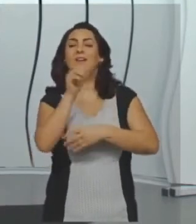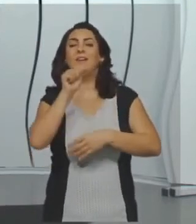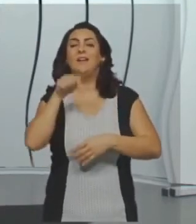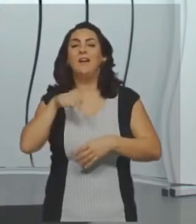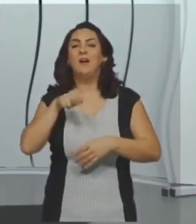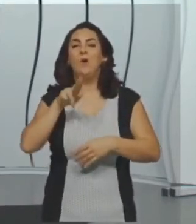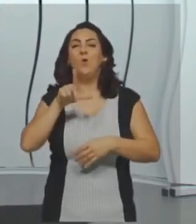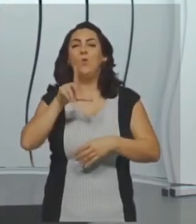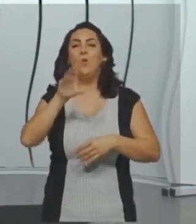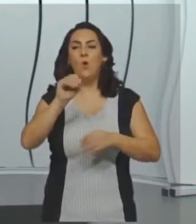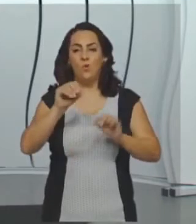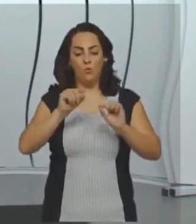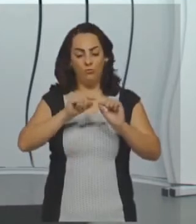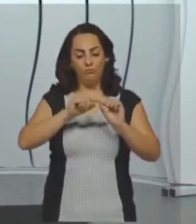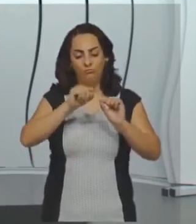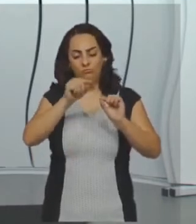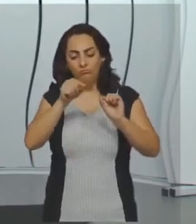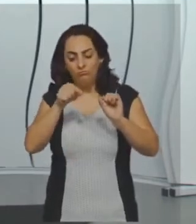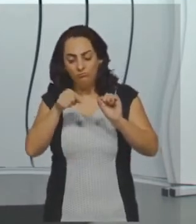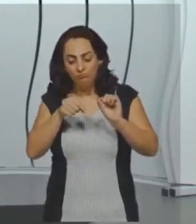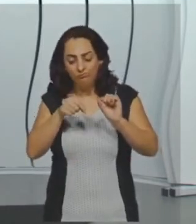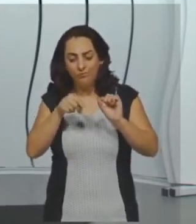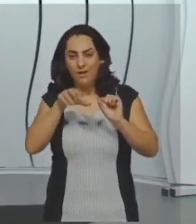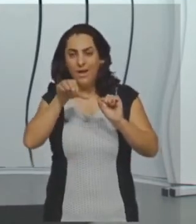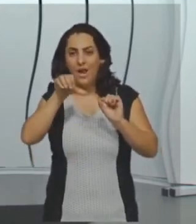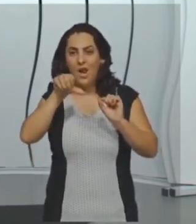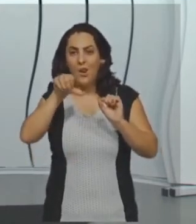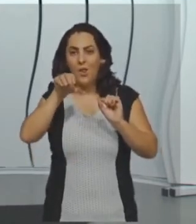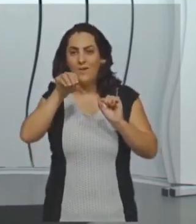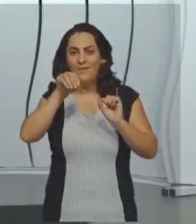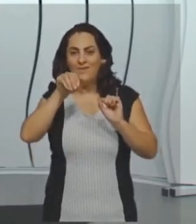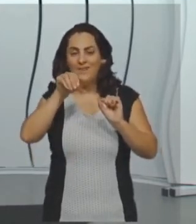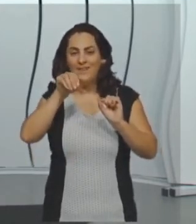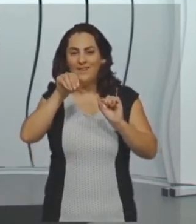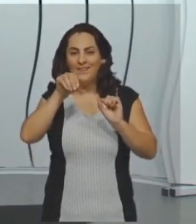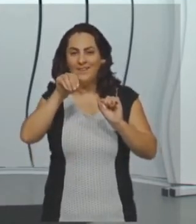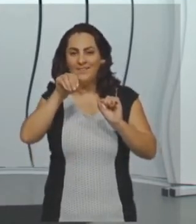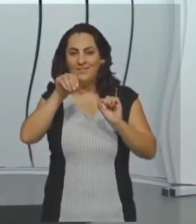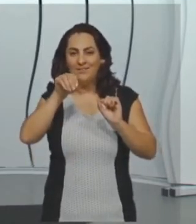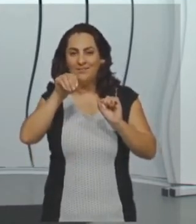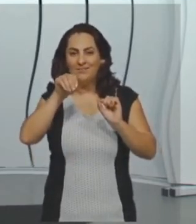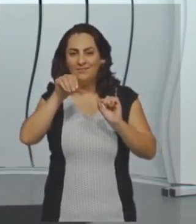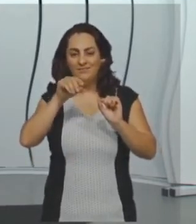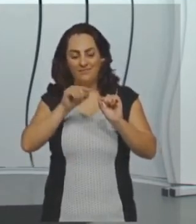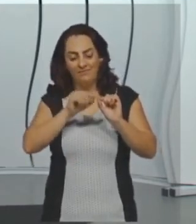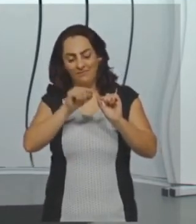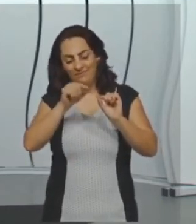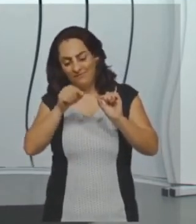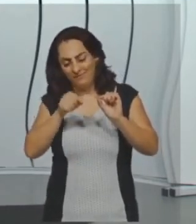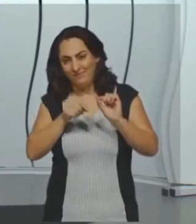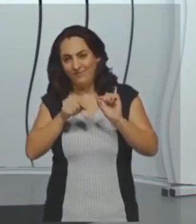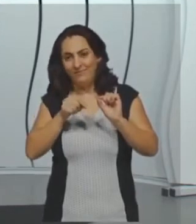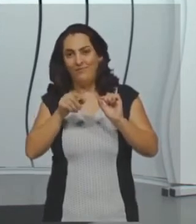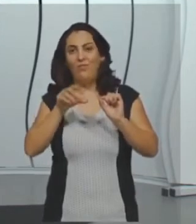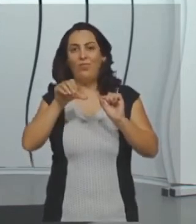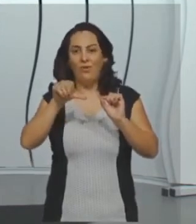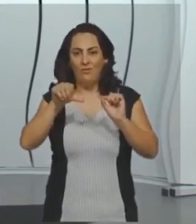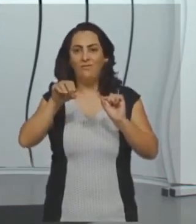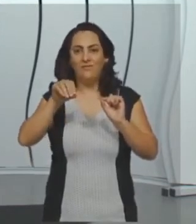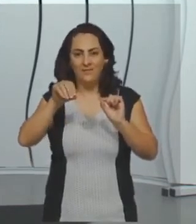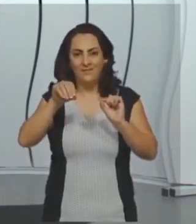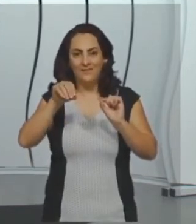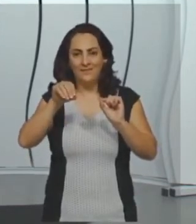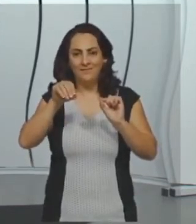encontros com este ponto que elas têm em comum, ok? Então, retas perpendiculares, né, elas